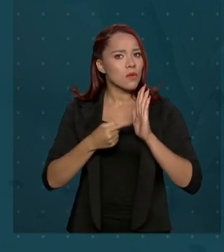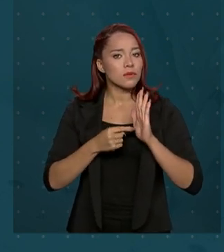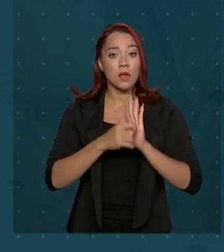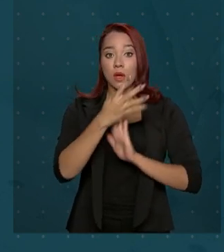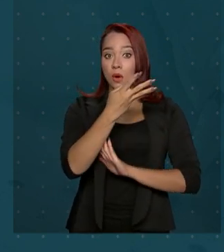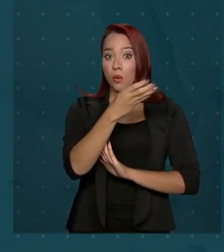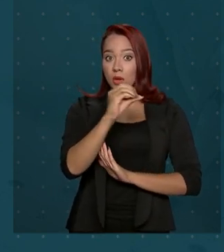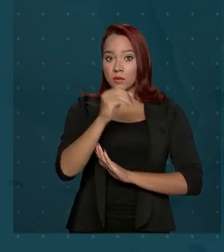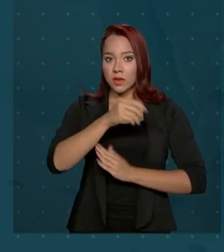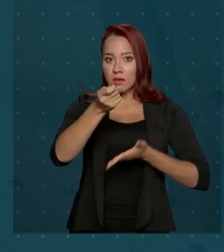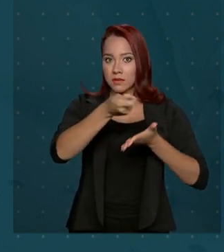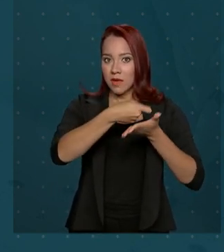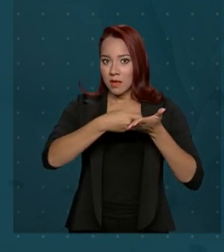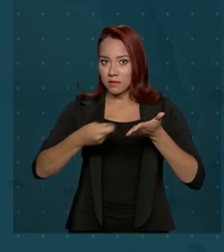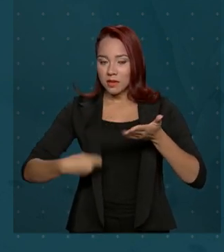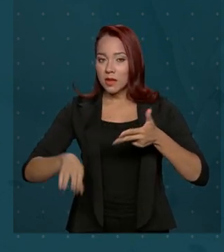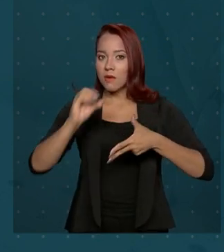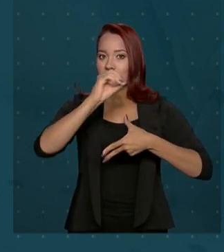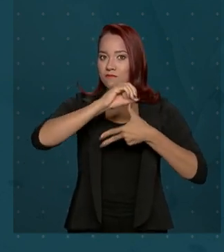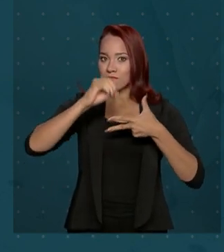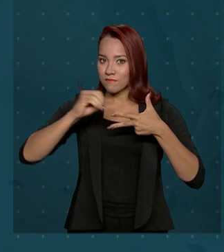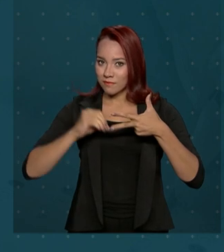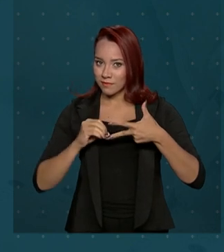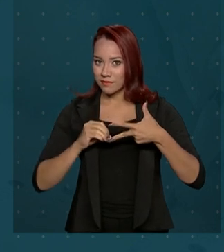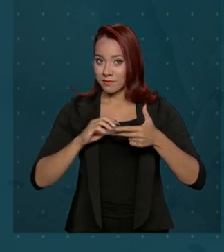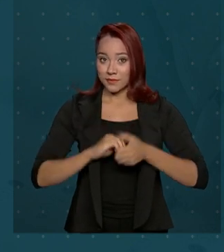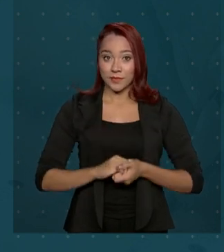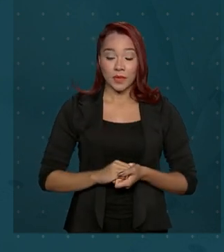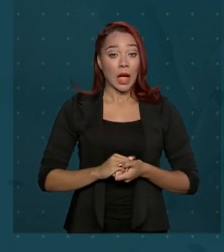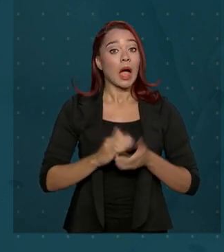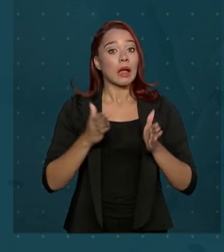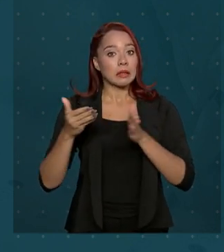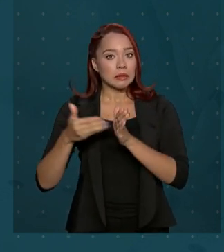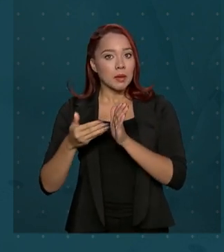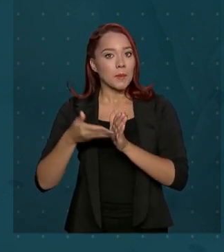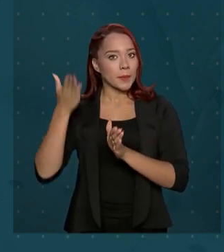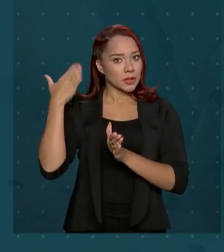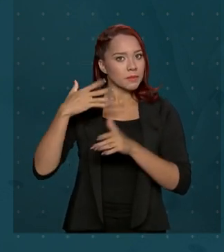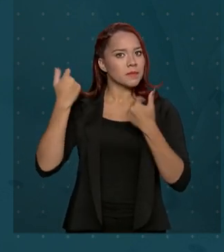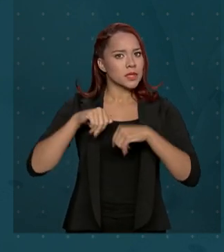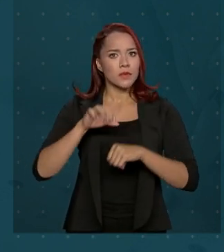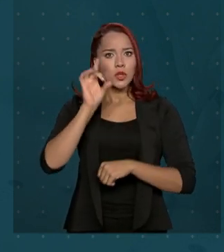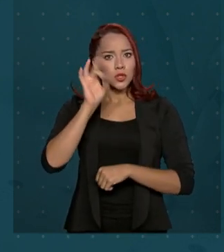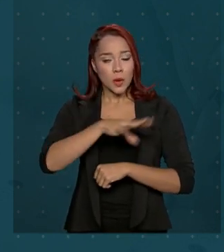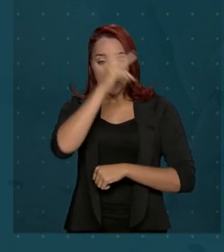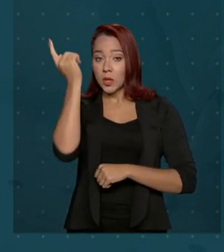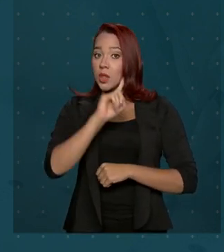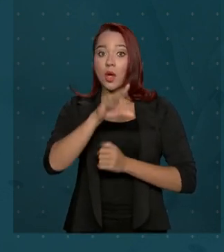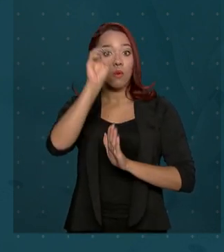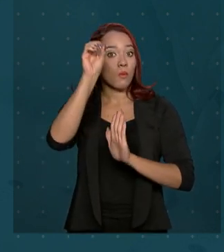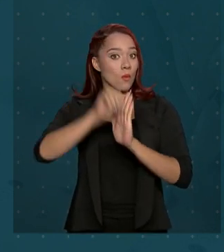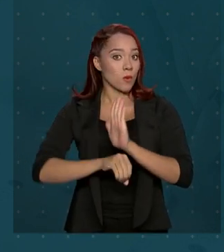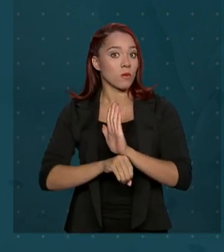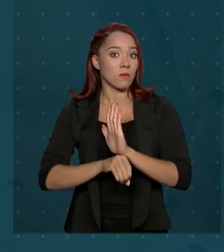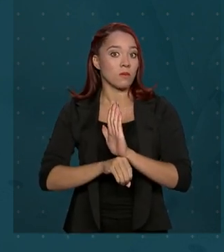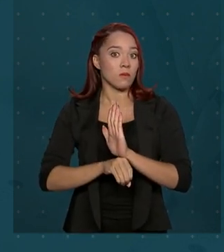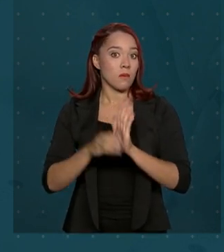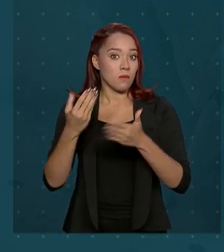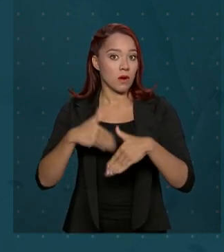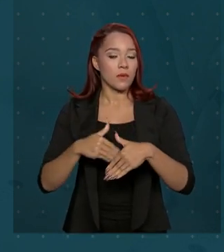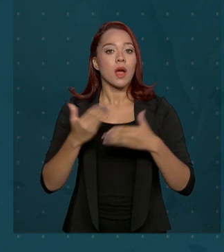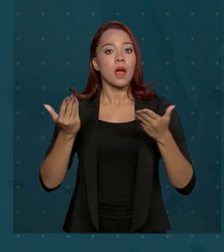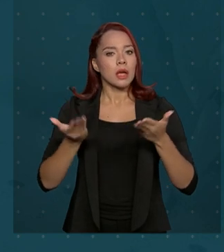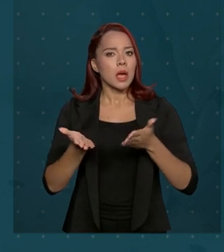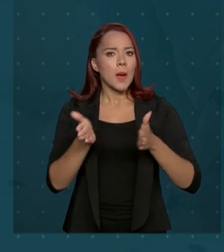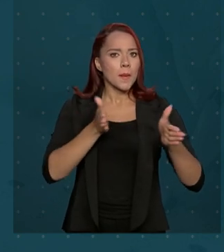pontos na redação do Exame Nacional do Ensino Médio. Até então, era necessário apenas que o aluno não zerasse essa prova. E a